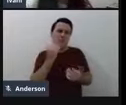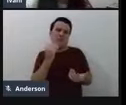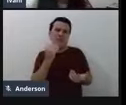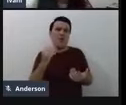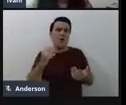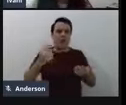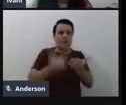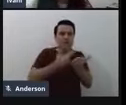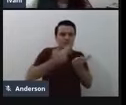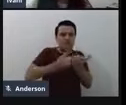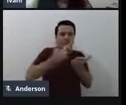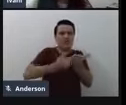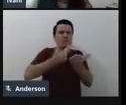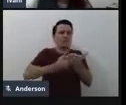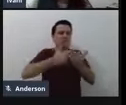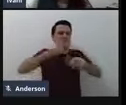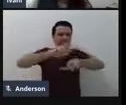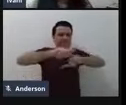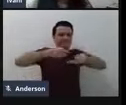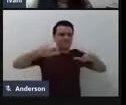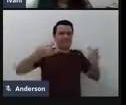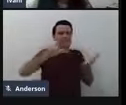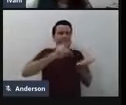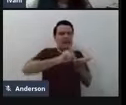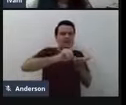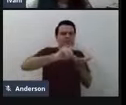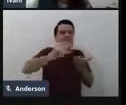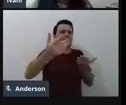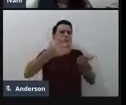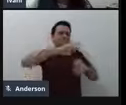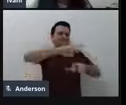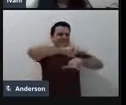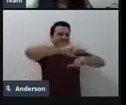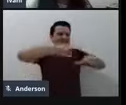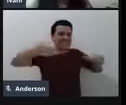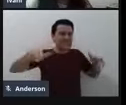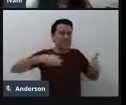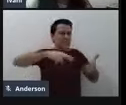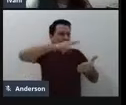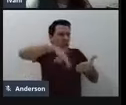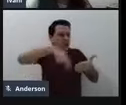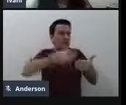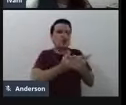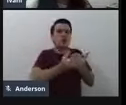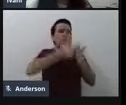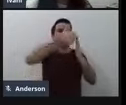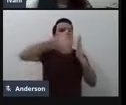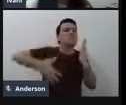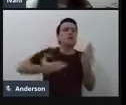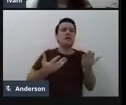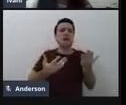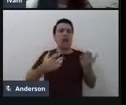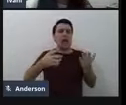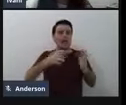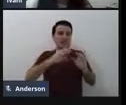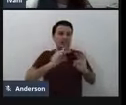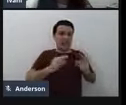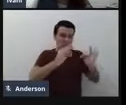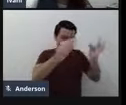né, divulgações científicas que realmente tratam a tecnologia assistiva como qualquer componente